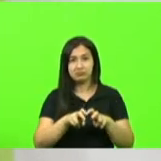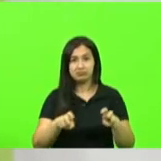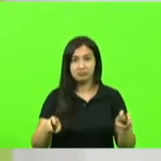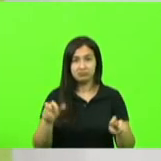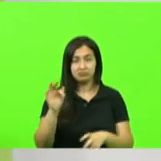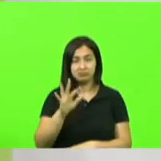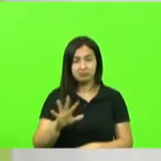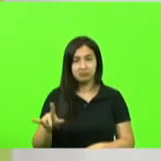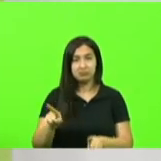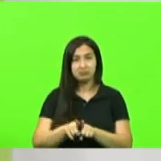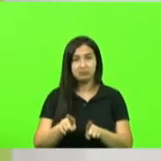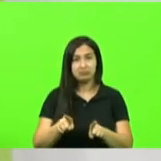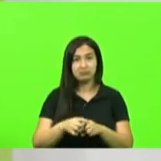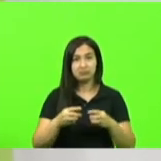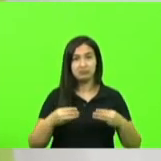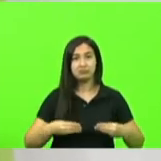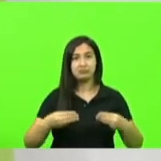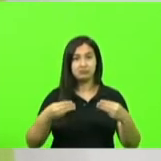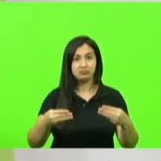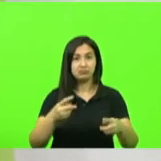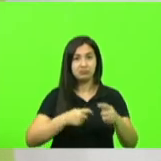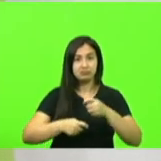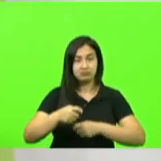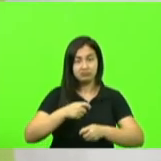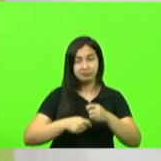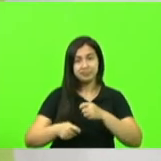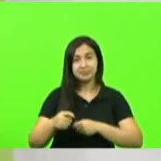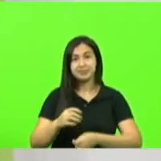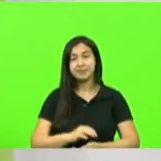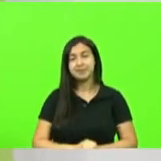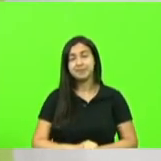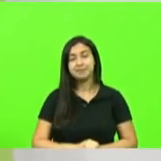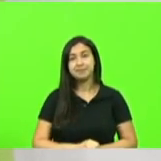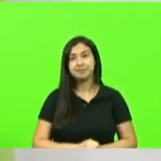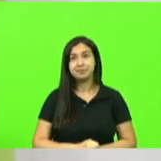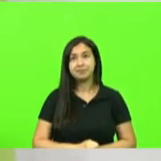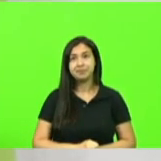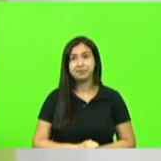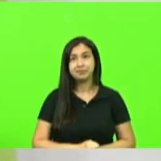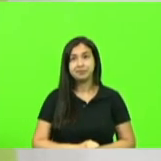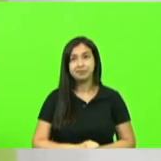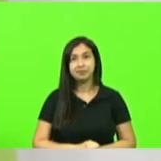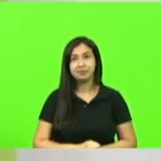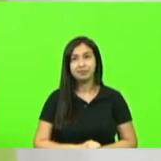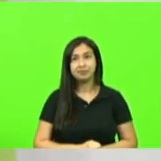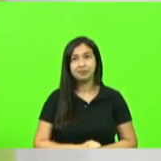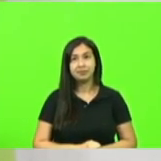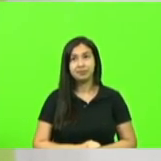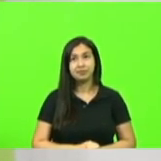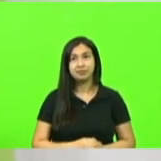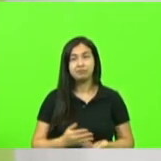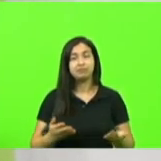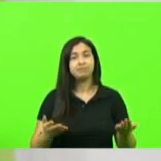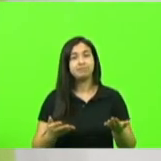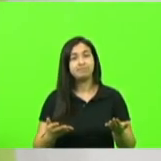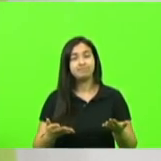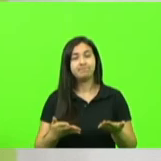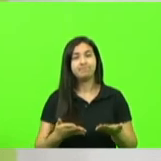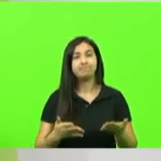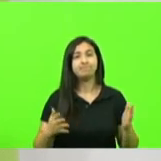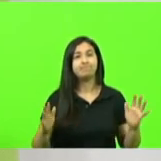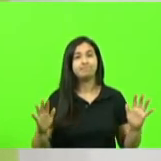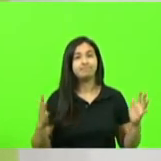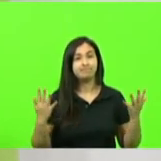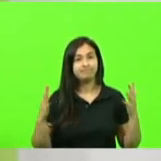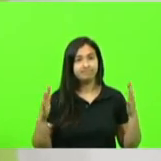então senhor presidente senhores deputados senhoras deputadas quero nesse momento então aqui celebrar junto com essa casa